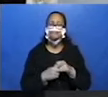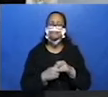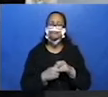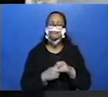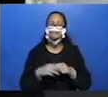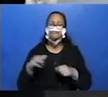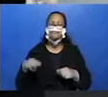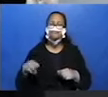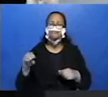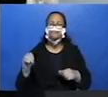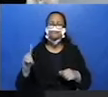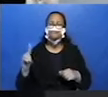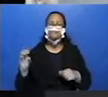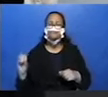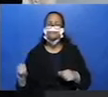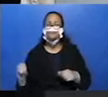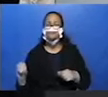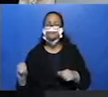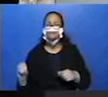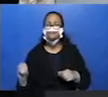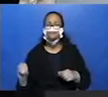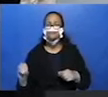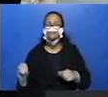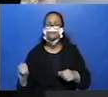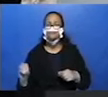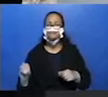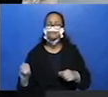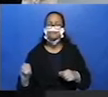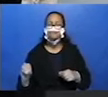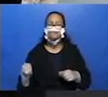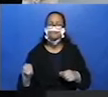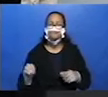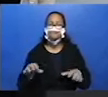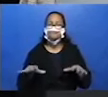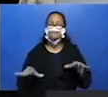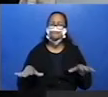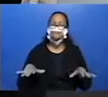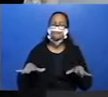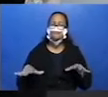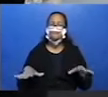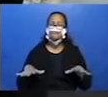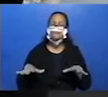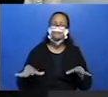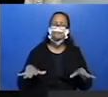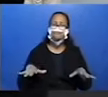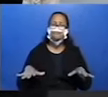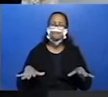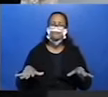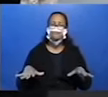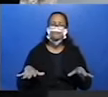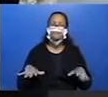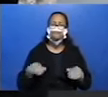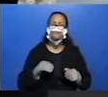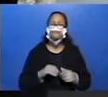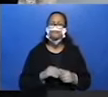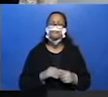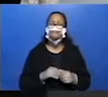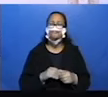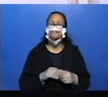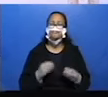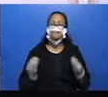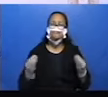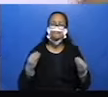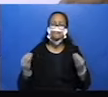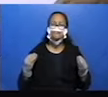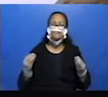como ela se move. Então, a múmia se movia. Quer dizer, ela andava. De que maneira? Então,